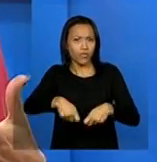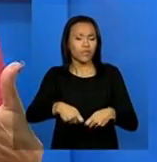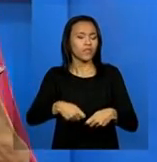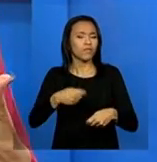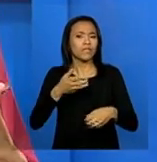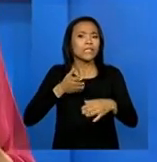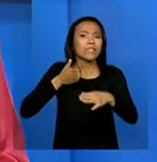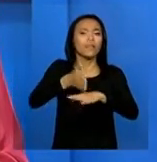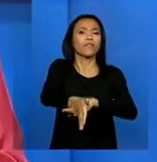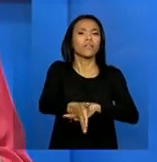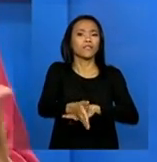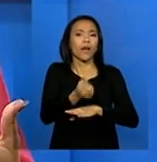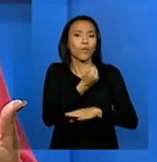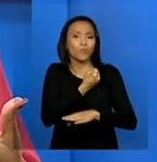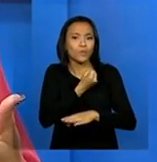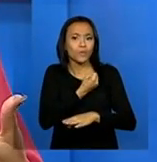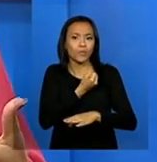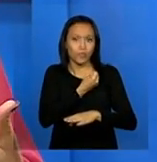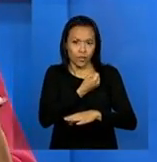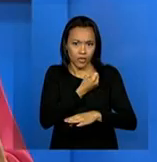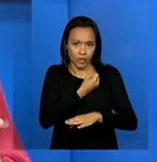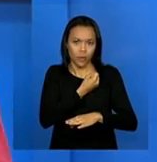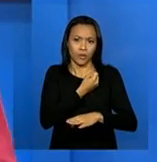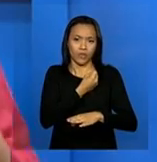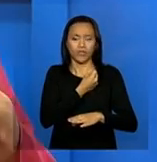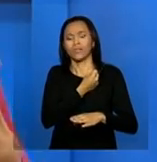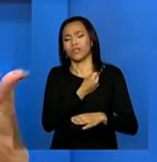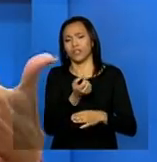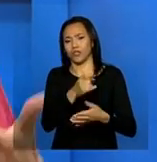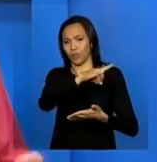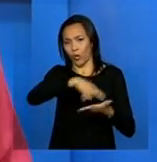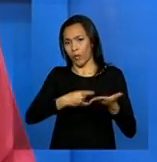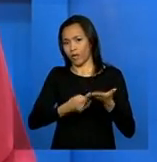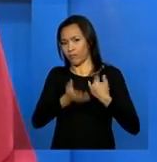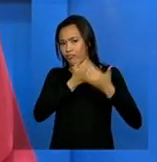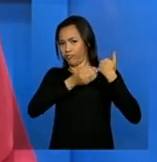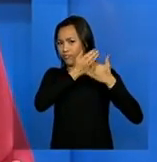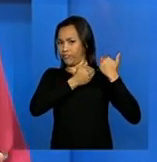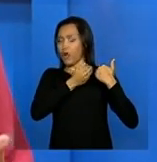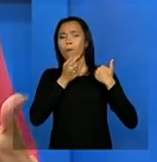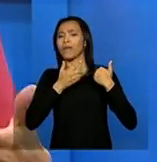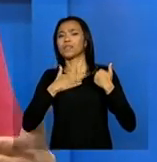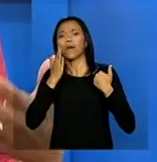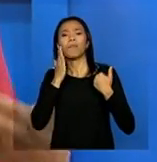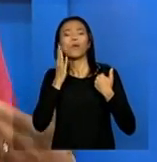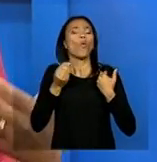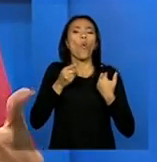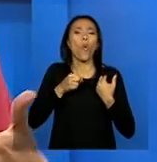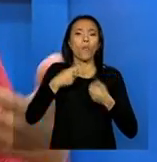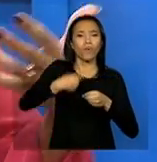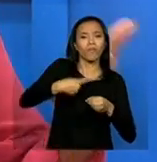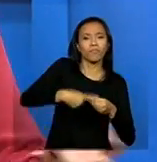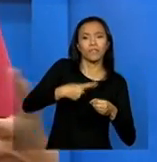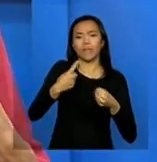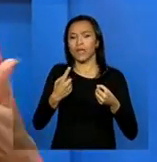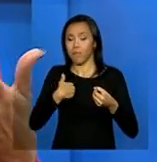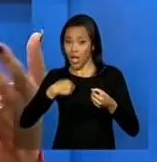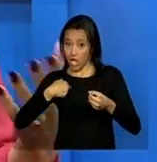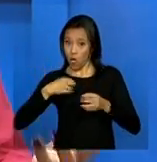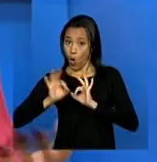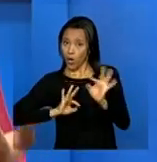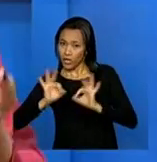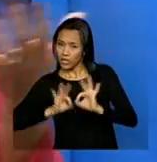acessar esse número dos censos anteriores para eu ver como é que está a minha cidade, para eu até me programar, fazer